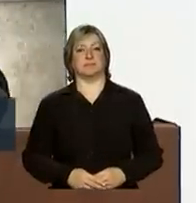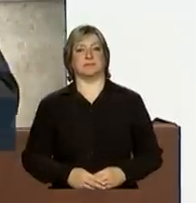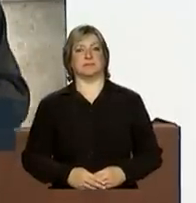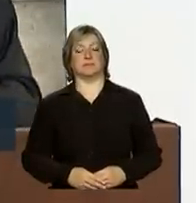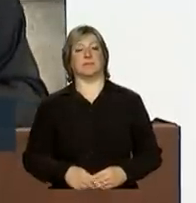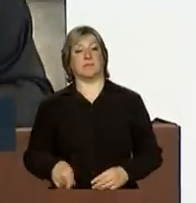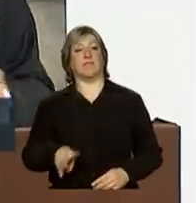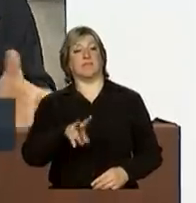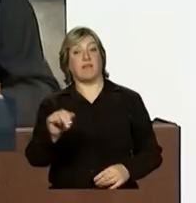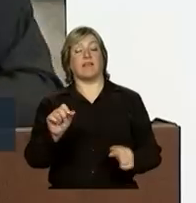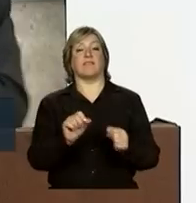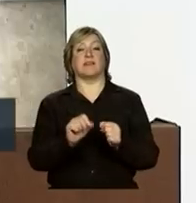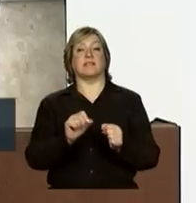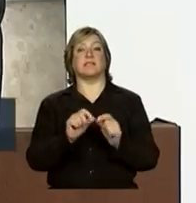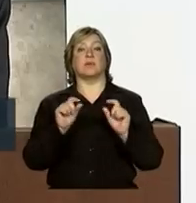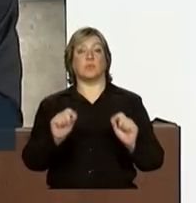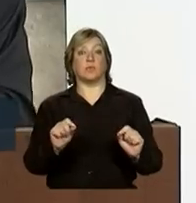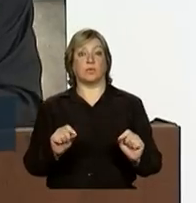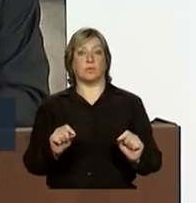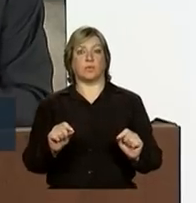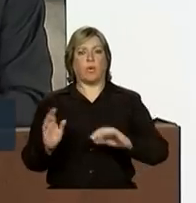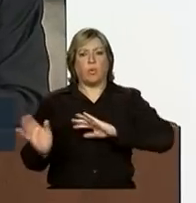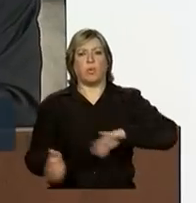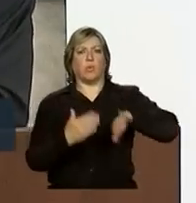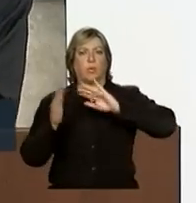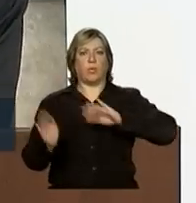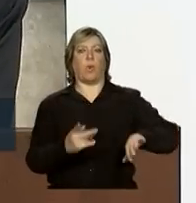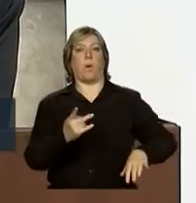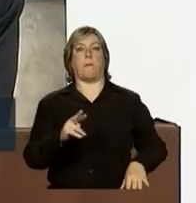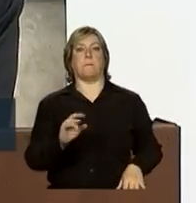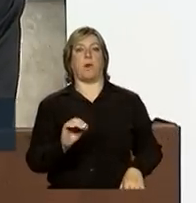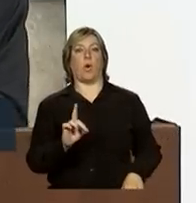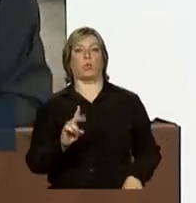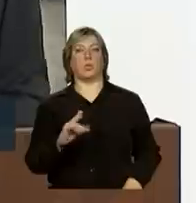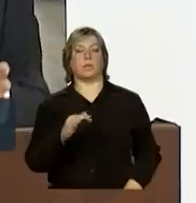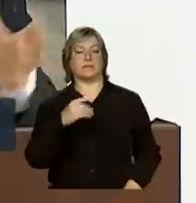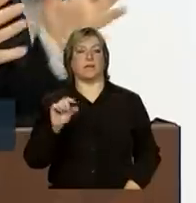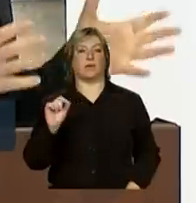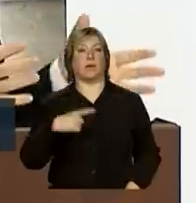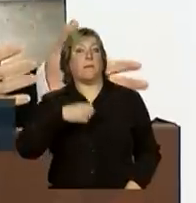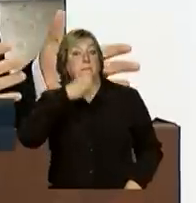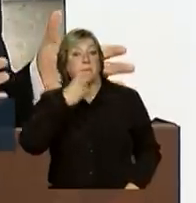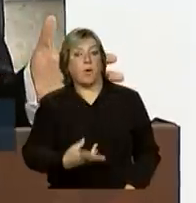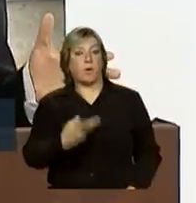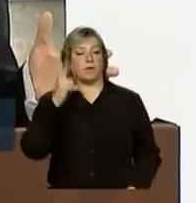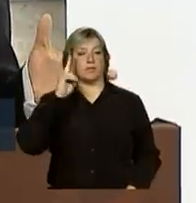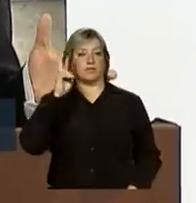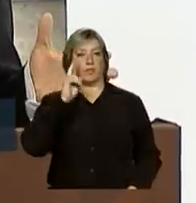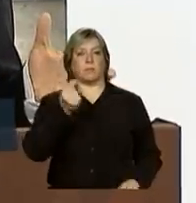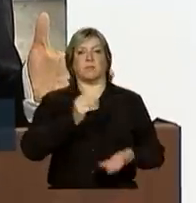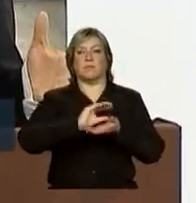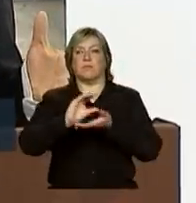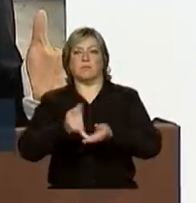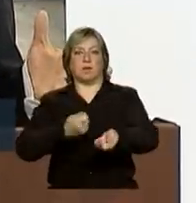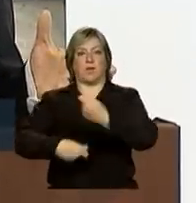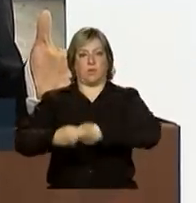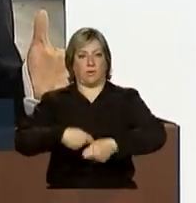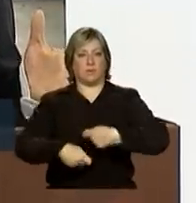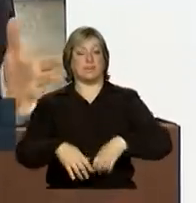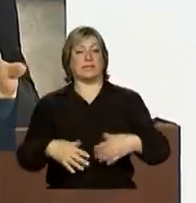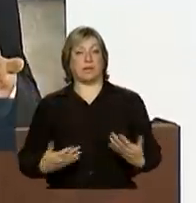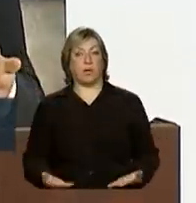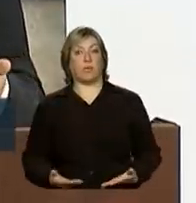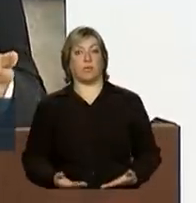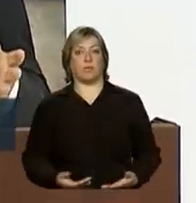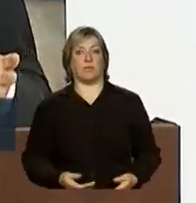vai fazer com que a produção seja privilegiada em relação à aplicação financeira. Então,